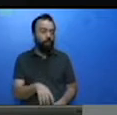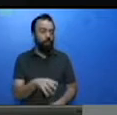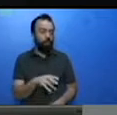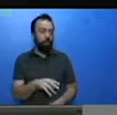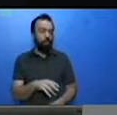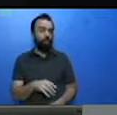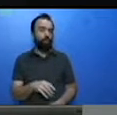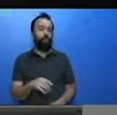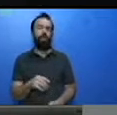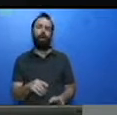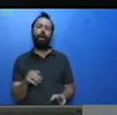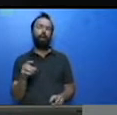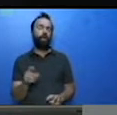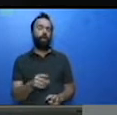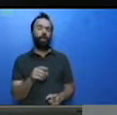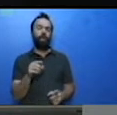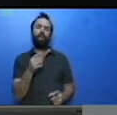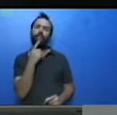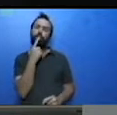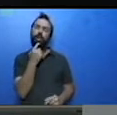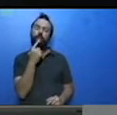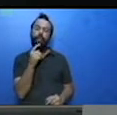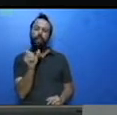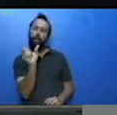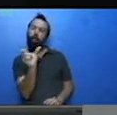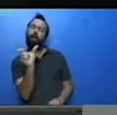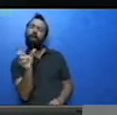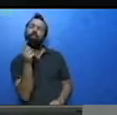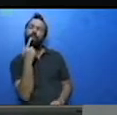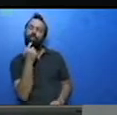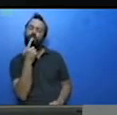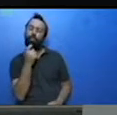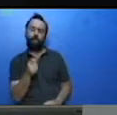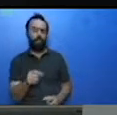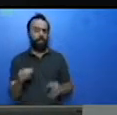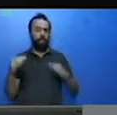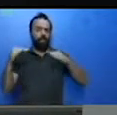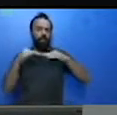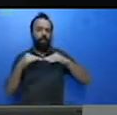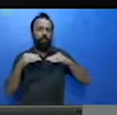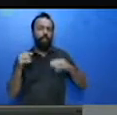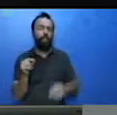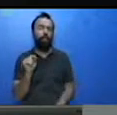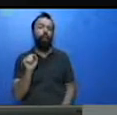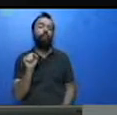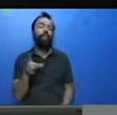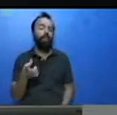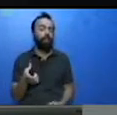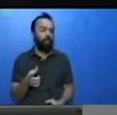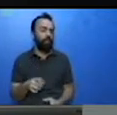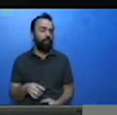O L está retomando a quem? Ao tamanduá, não é mesmo?